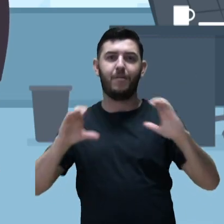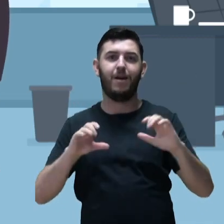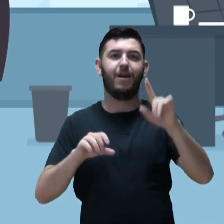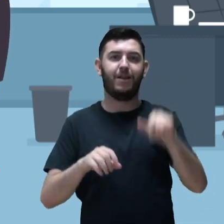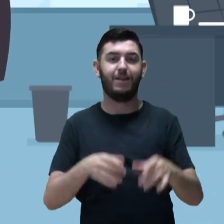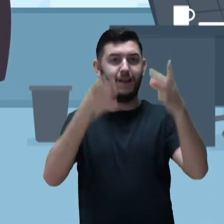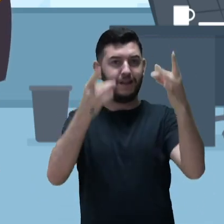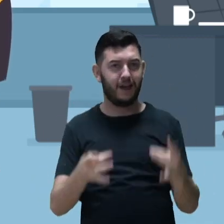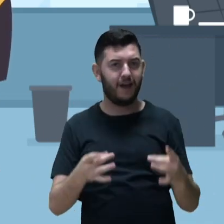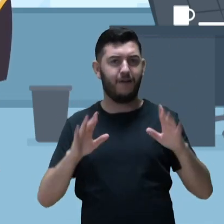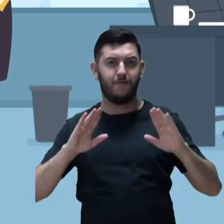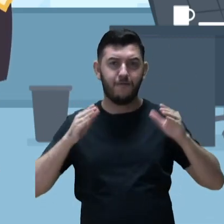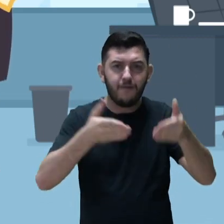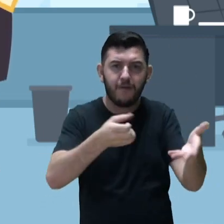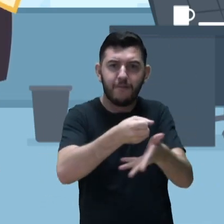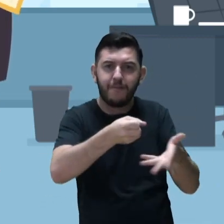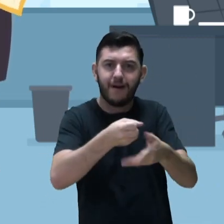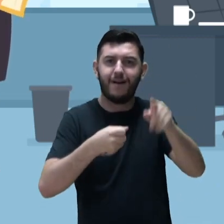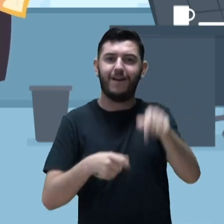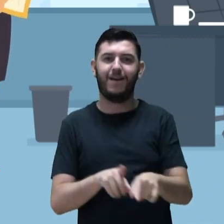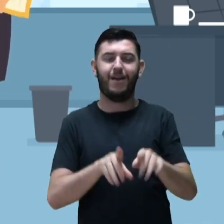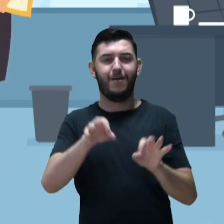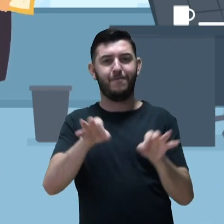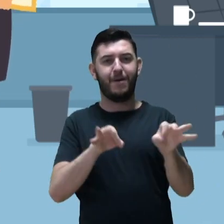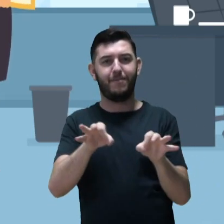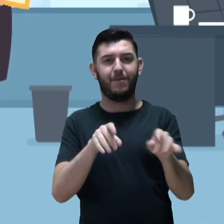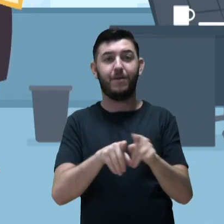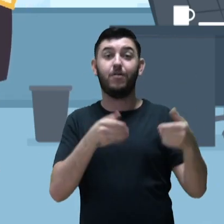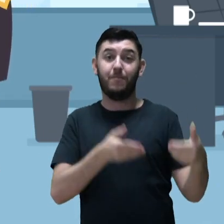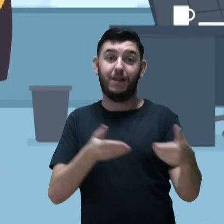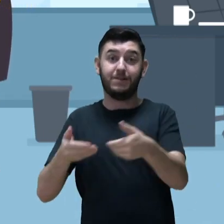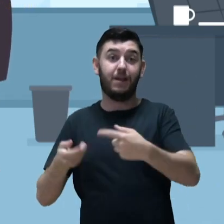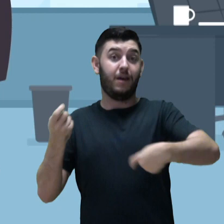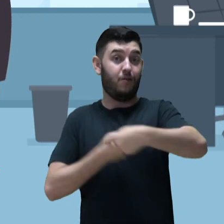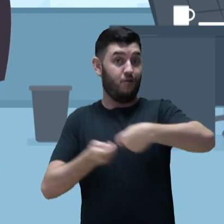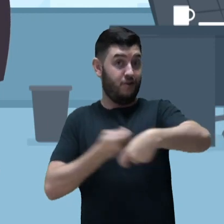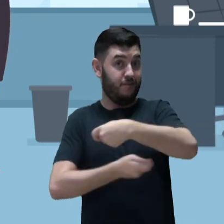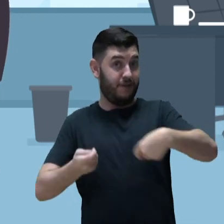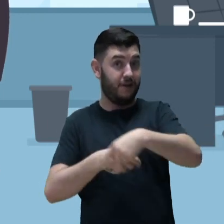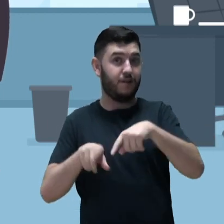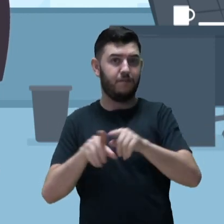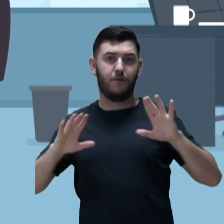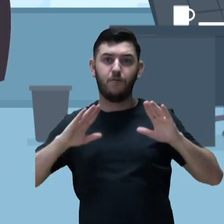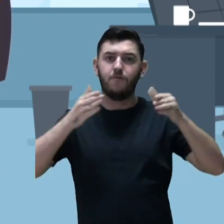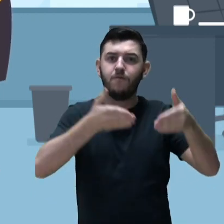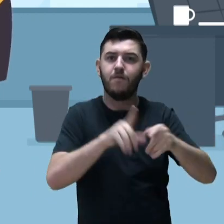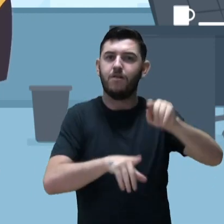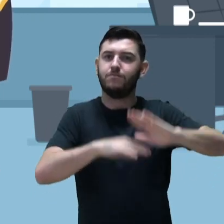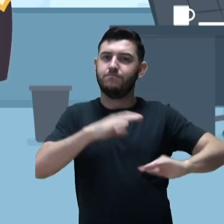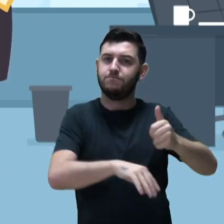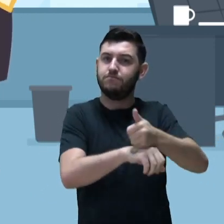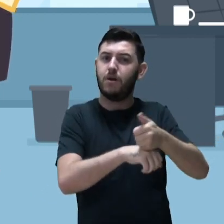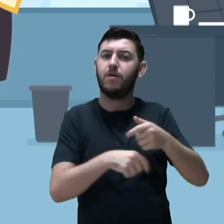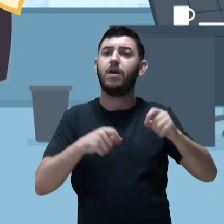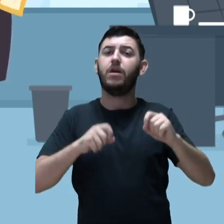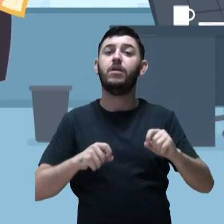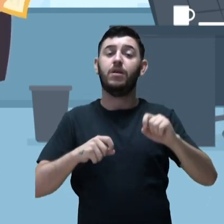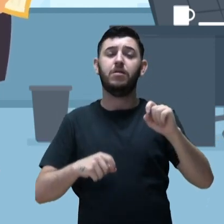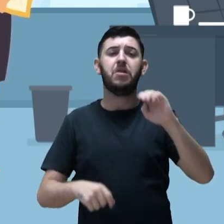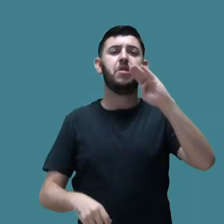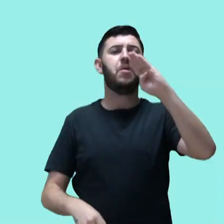base o mapeamento realizado pelo Ministério da Economia da demanda por esses profissionais em regiões